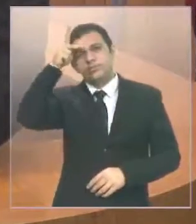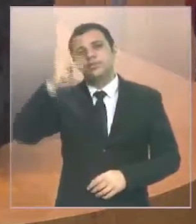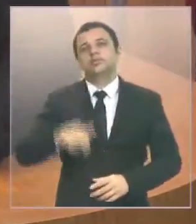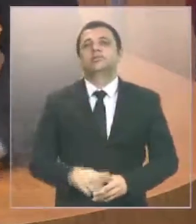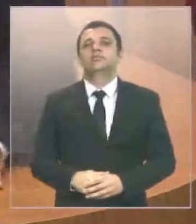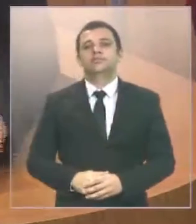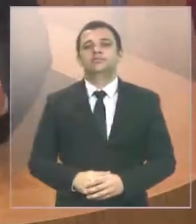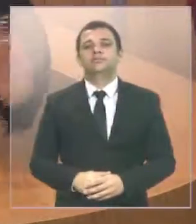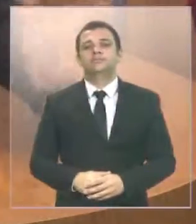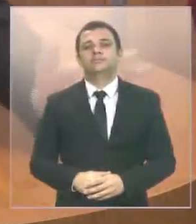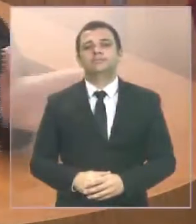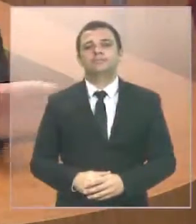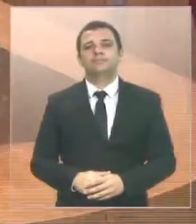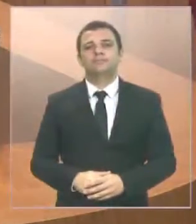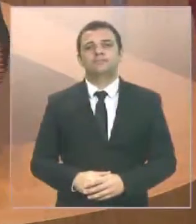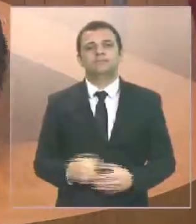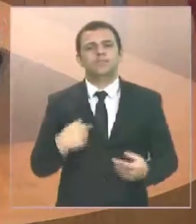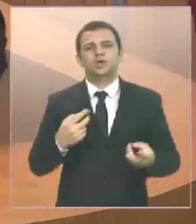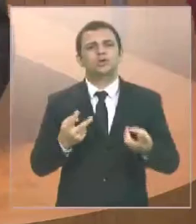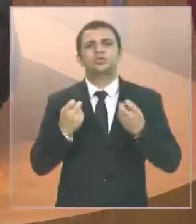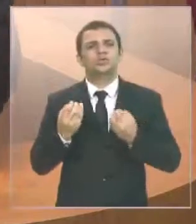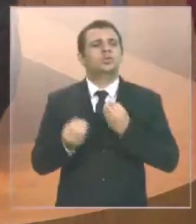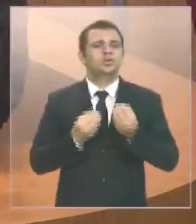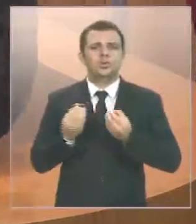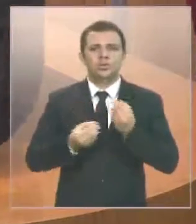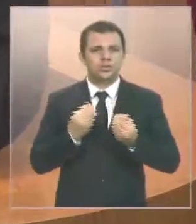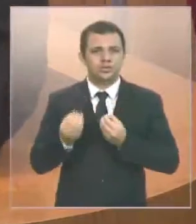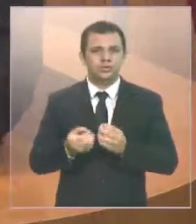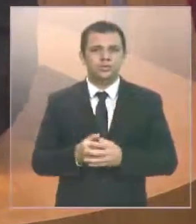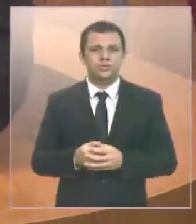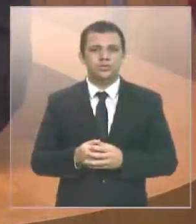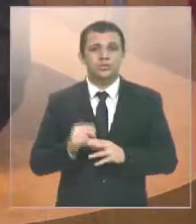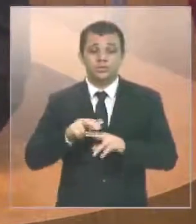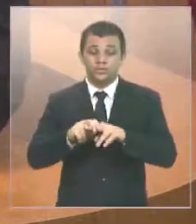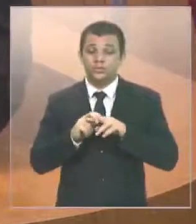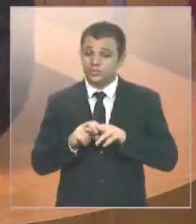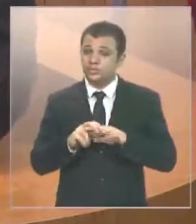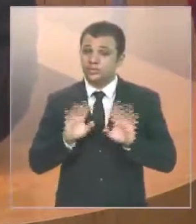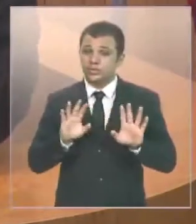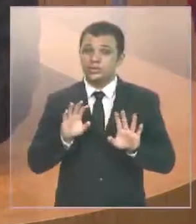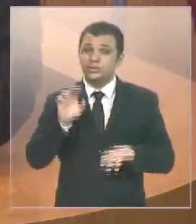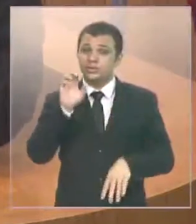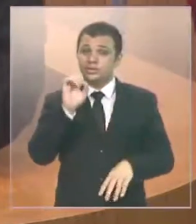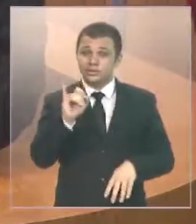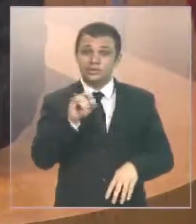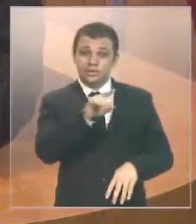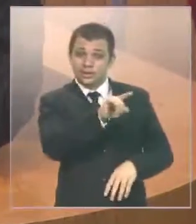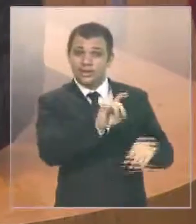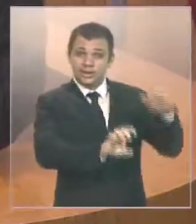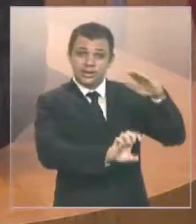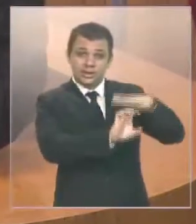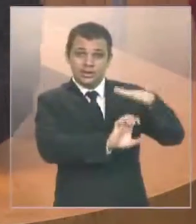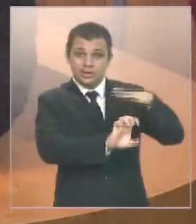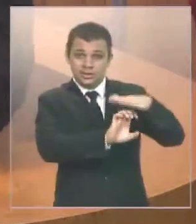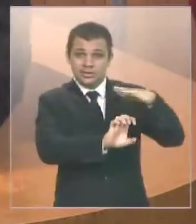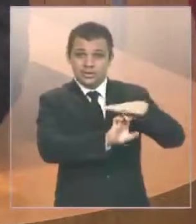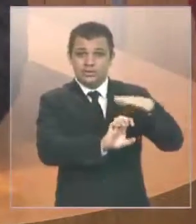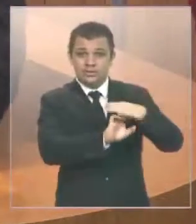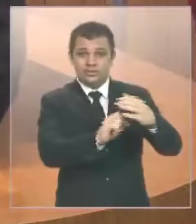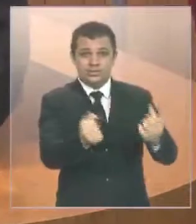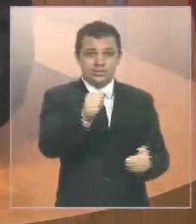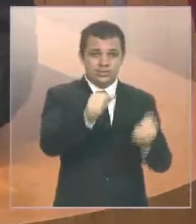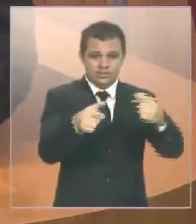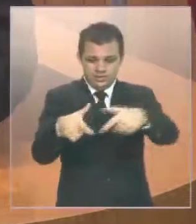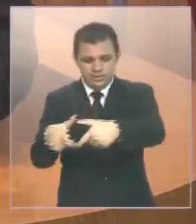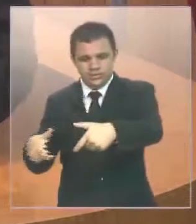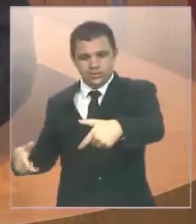Como é que se descobriu isso? Simplesmente porque quem anda no carro da empresa, na caminhonete da